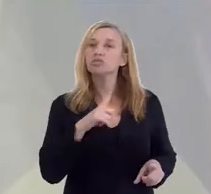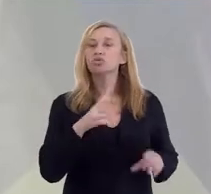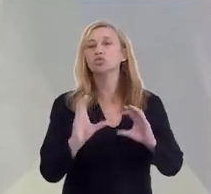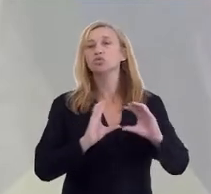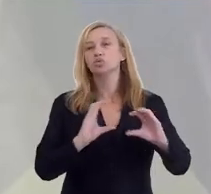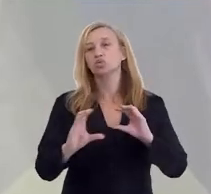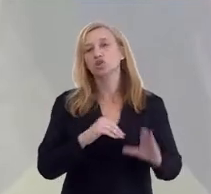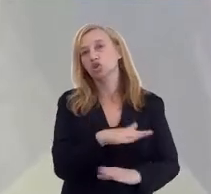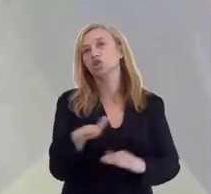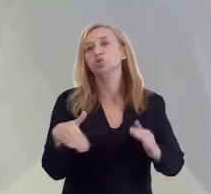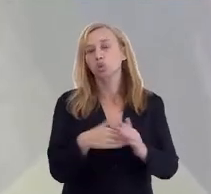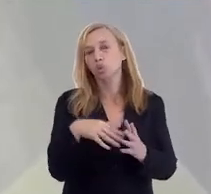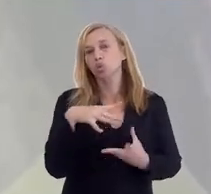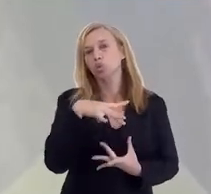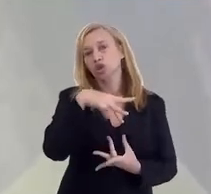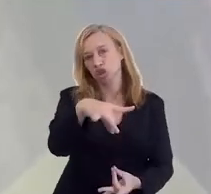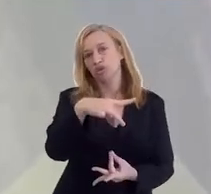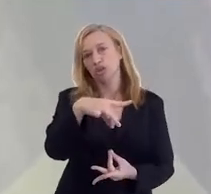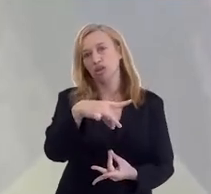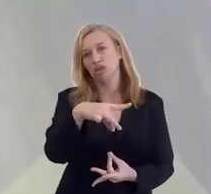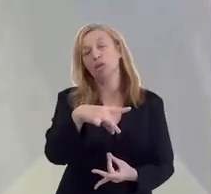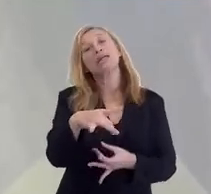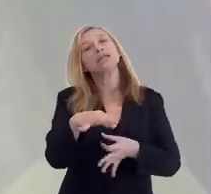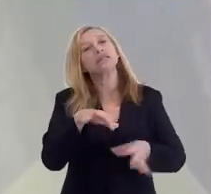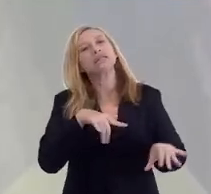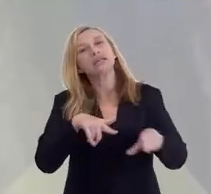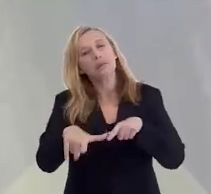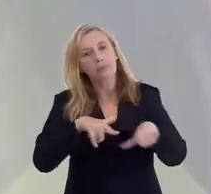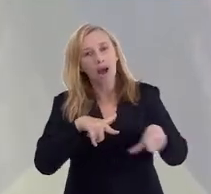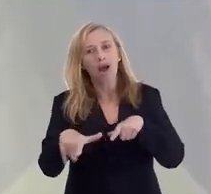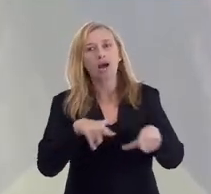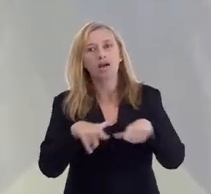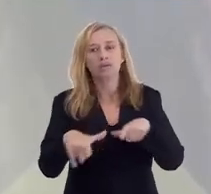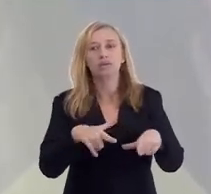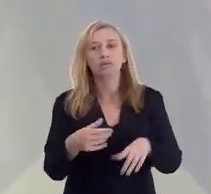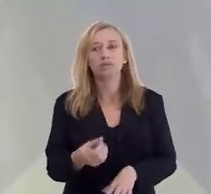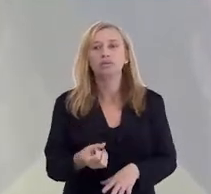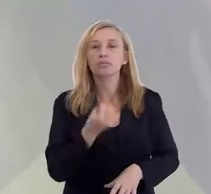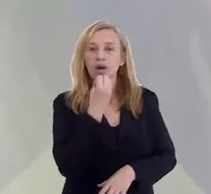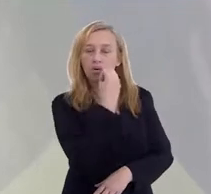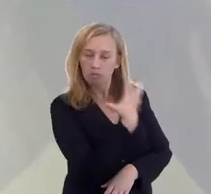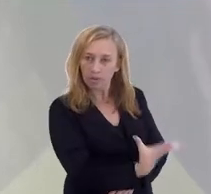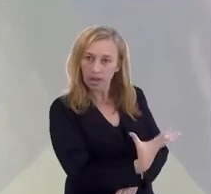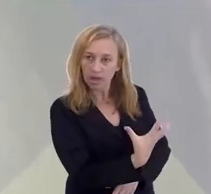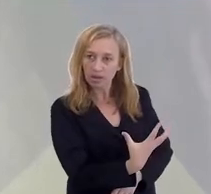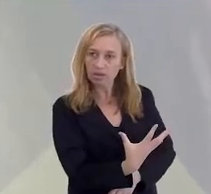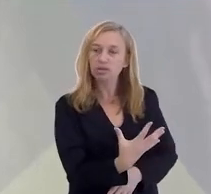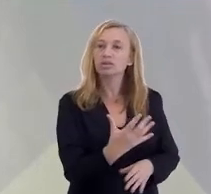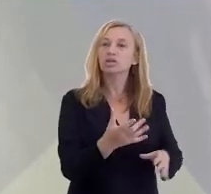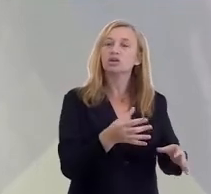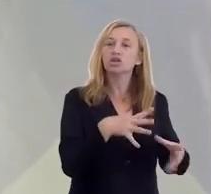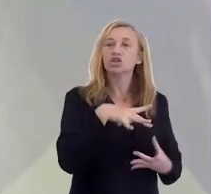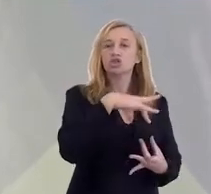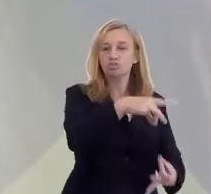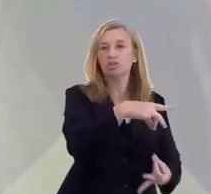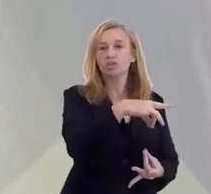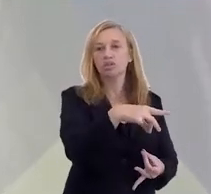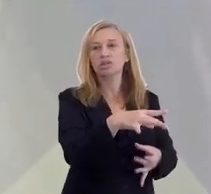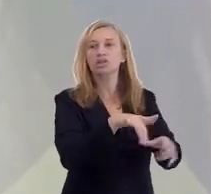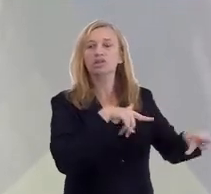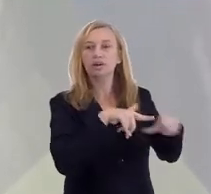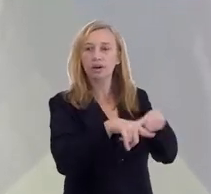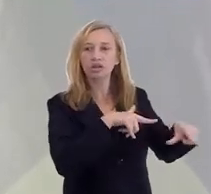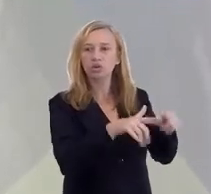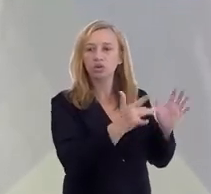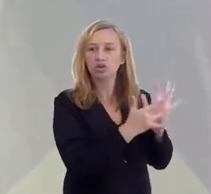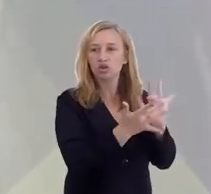Agora, nós temos comunicações de todos os espíritos que trabalham para o bem, espíritos trabalhadores